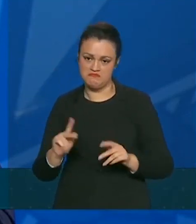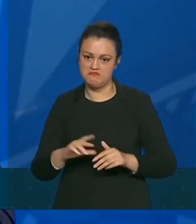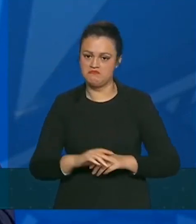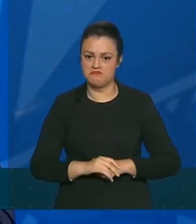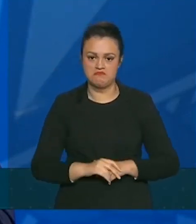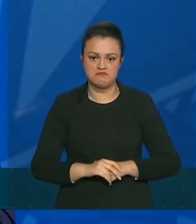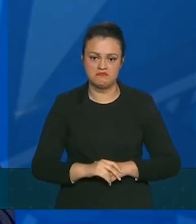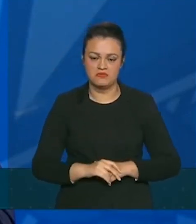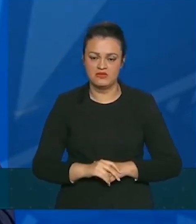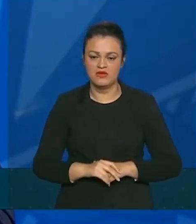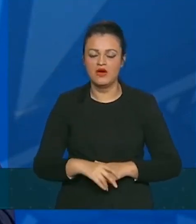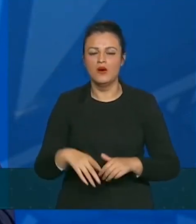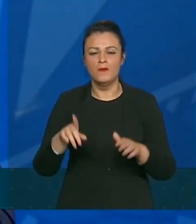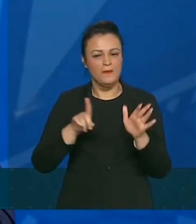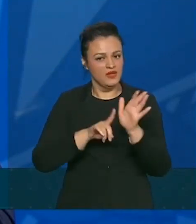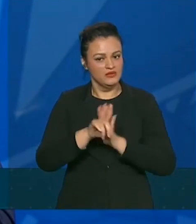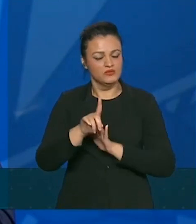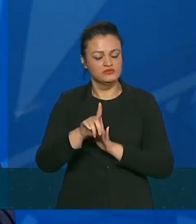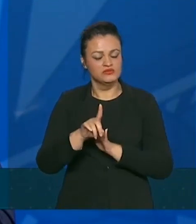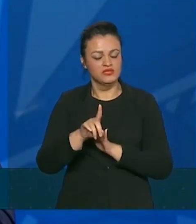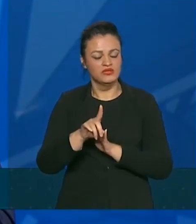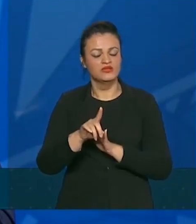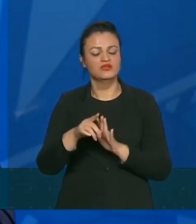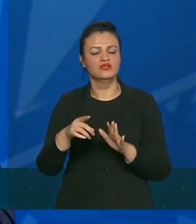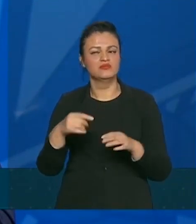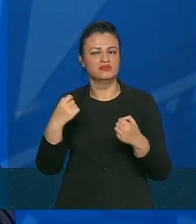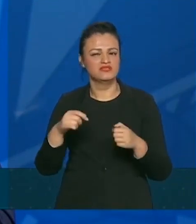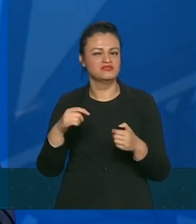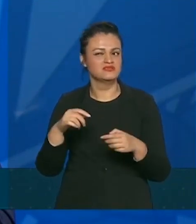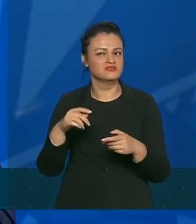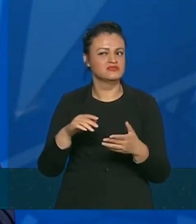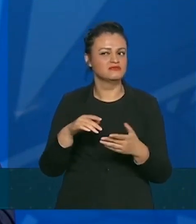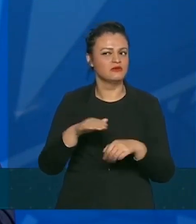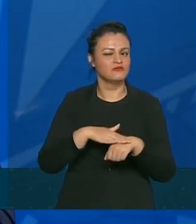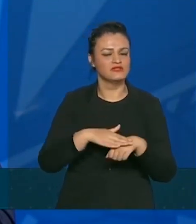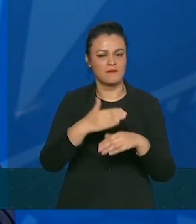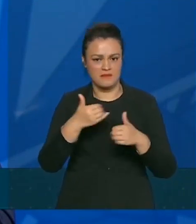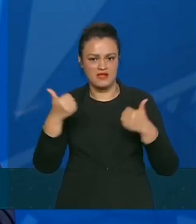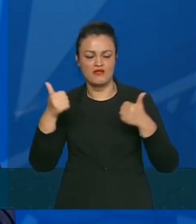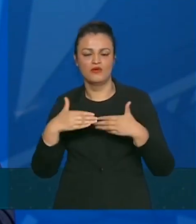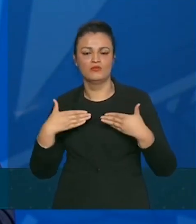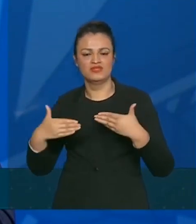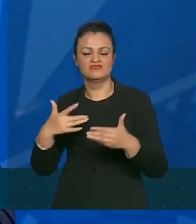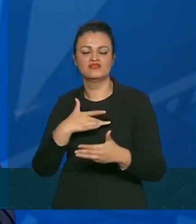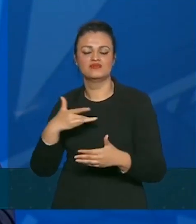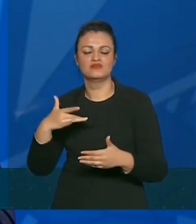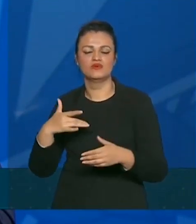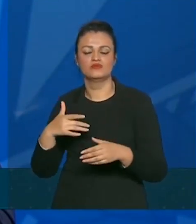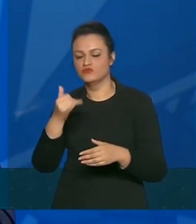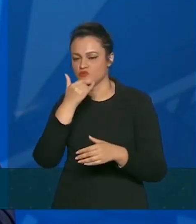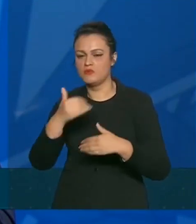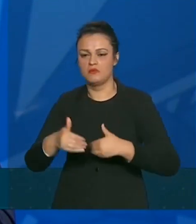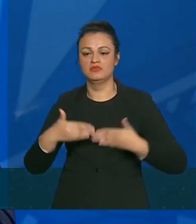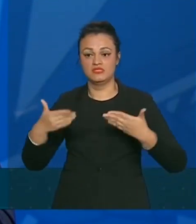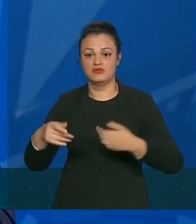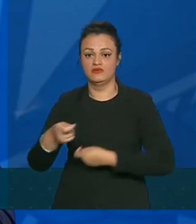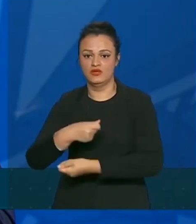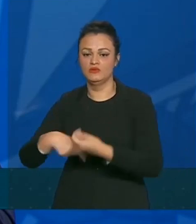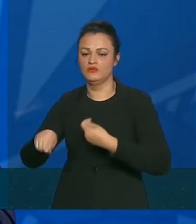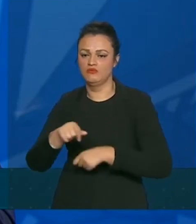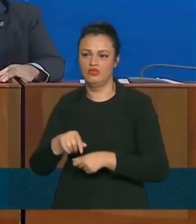é forma como eu vejo. Uma pergunta que eu teria que conversar melhor, até com o pessoal da economia, mas essa é a minha posição agora.